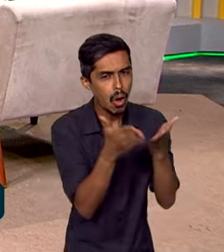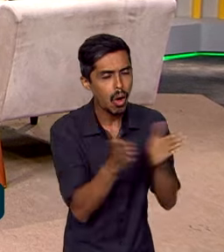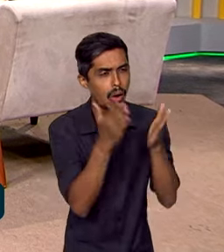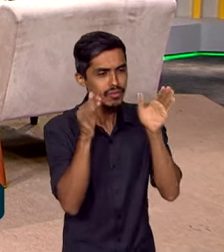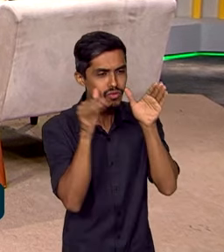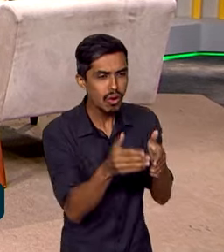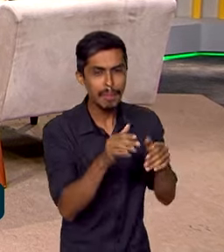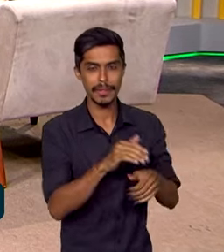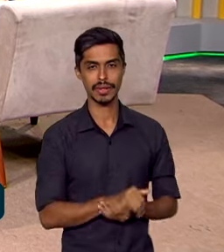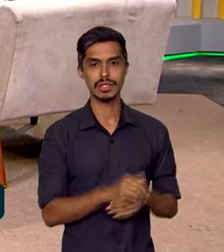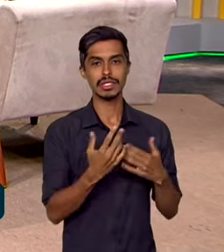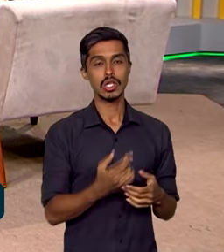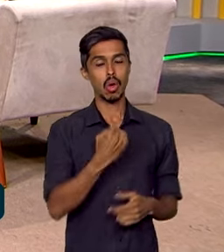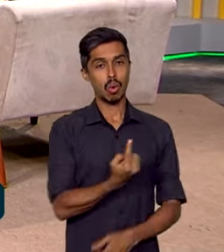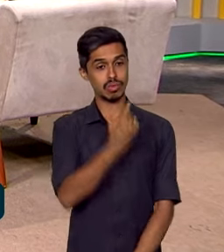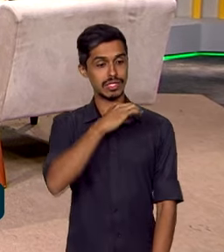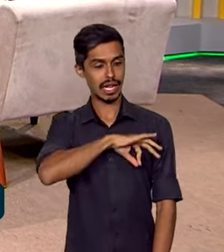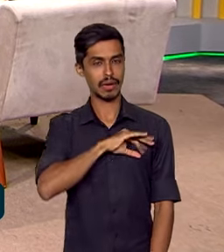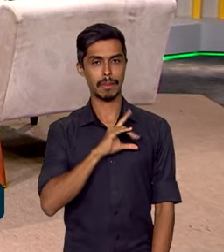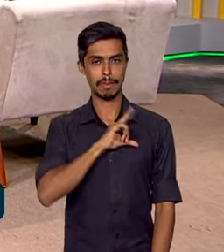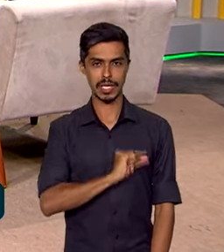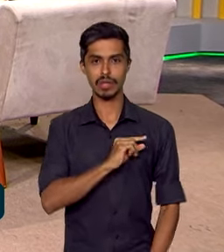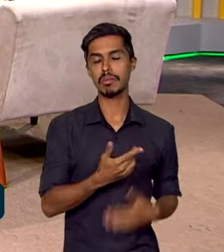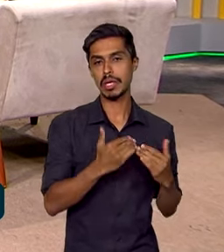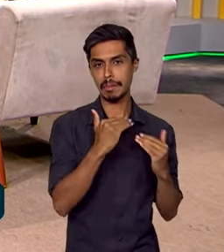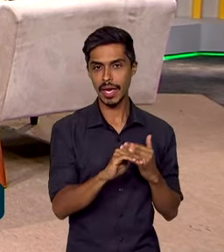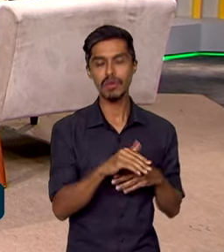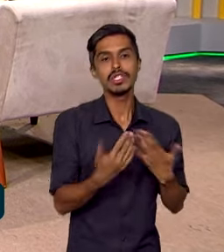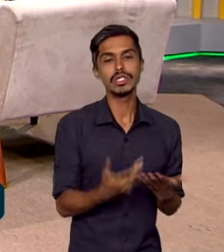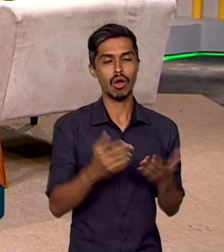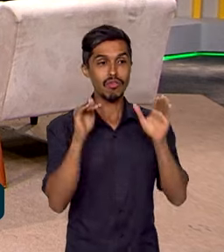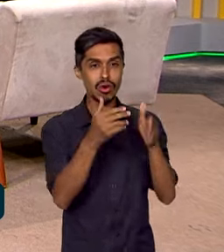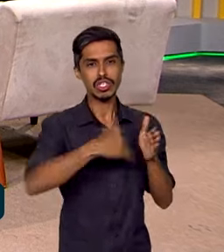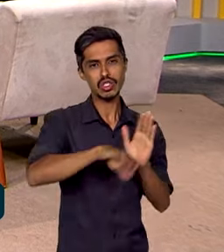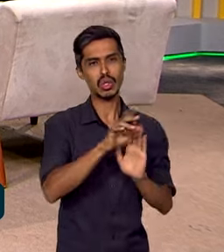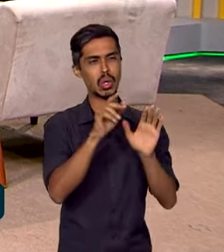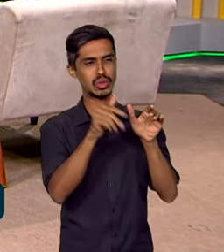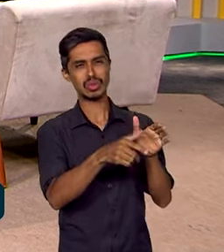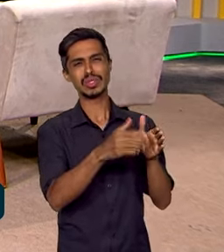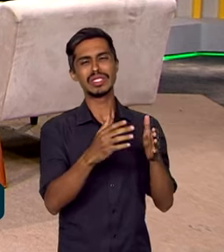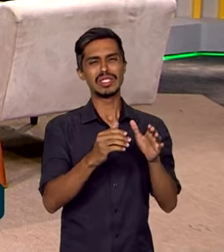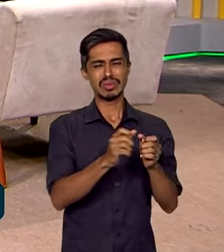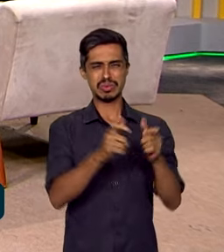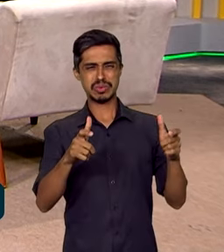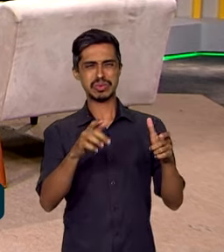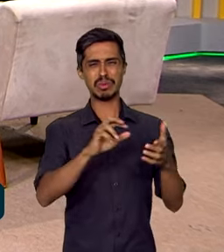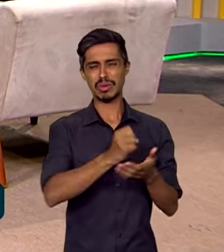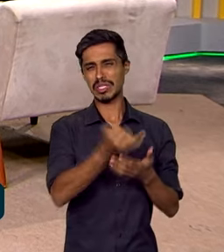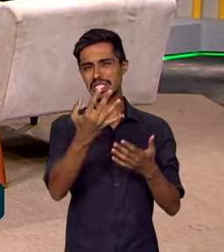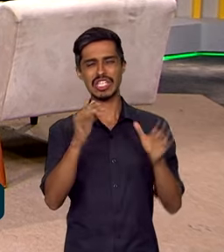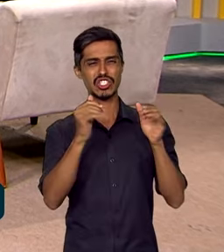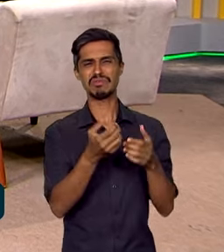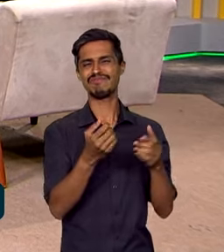faixa de um salário mínimo e meio per capita, ela envolve praticamente toda a população brasileira, então ela não especificava muito em termos de